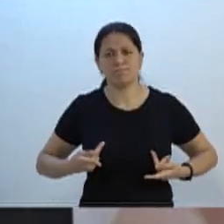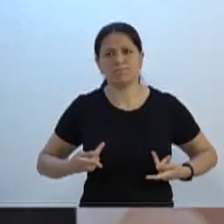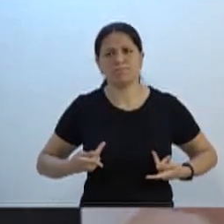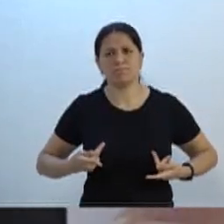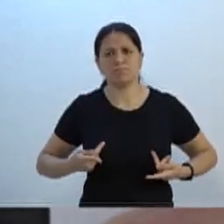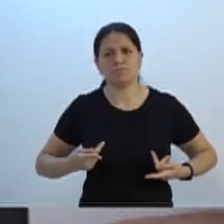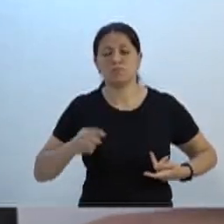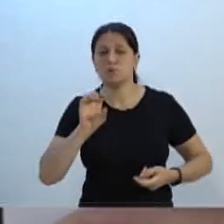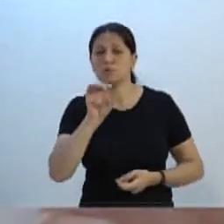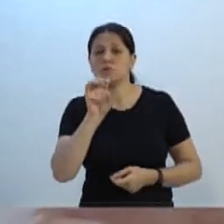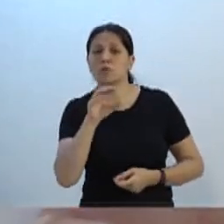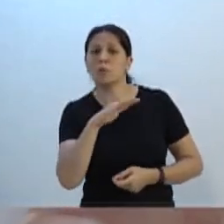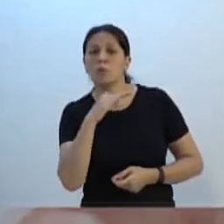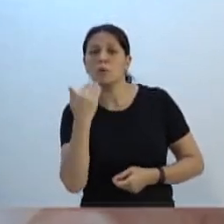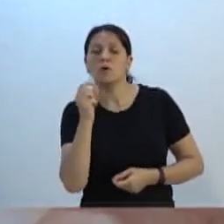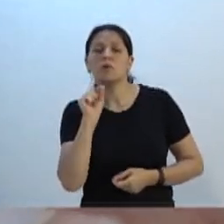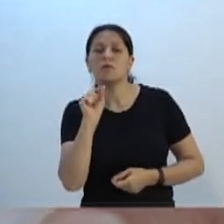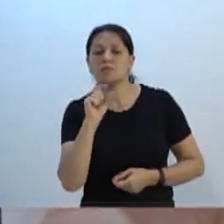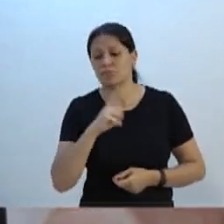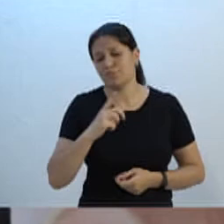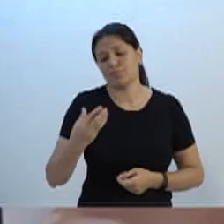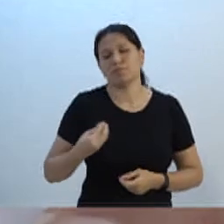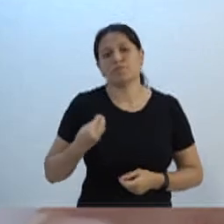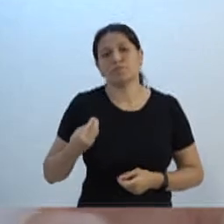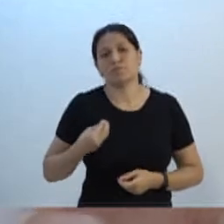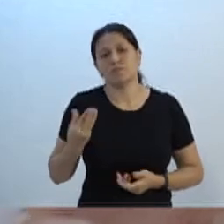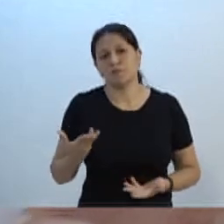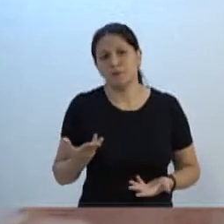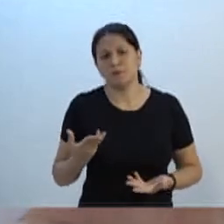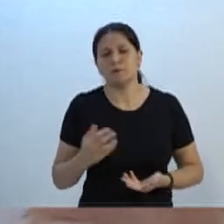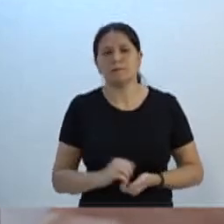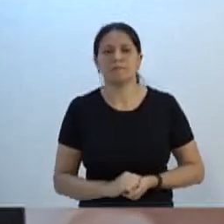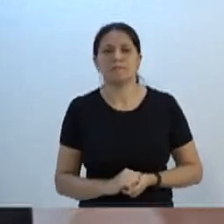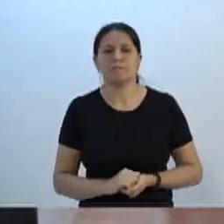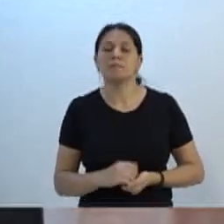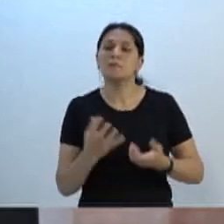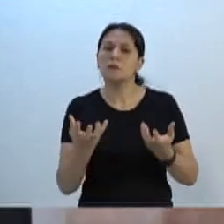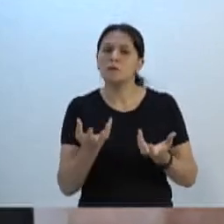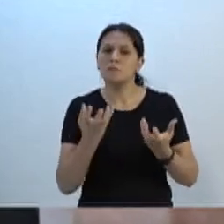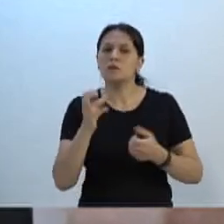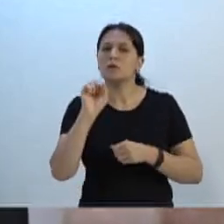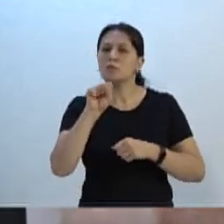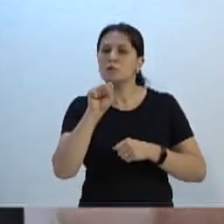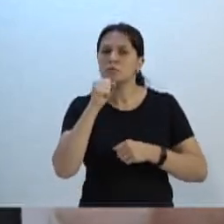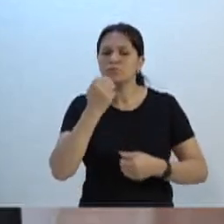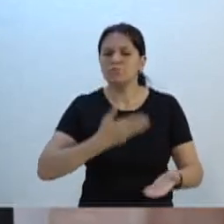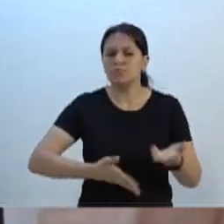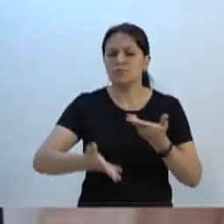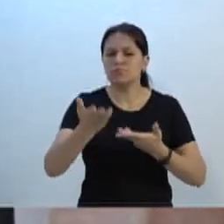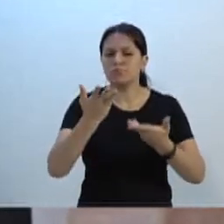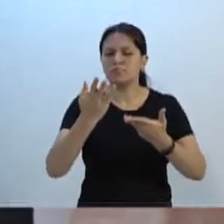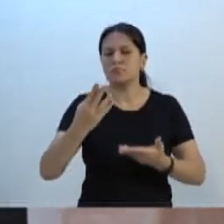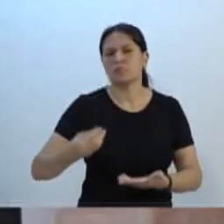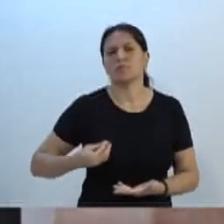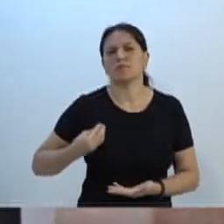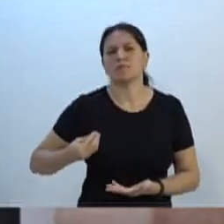Só morre quem tem vida. Eu quero sim enaltecer a vida,